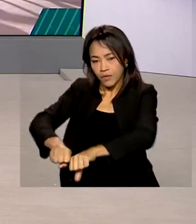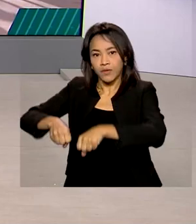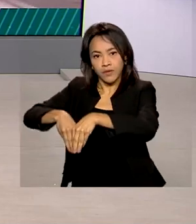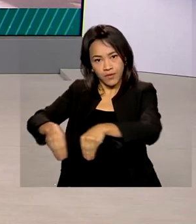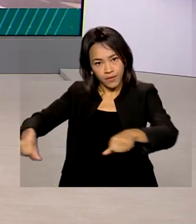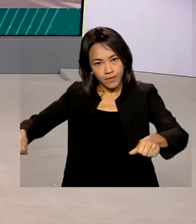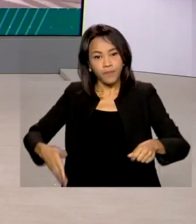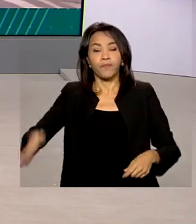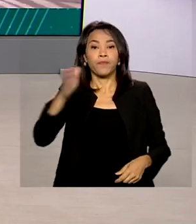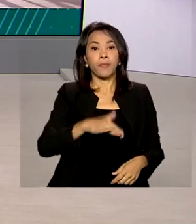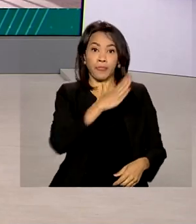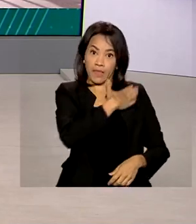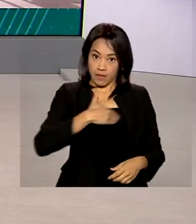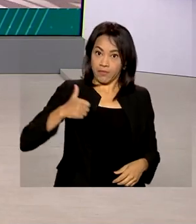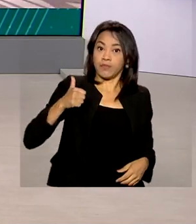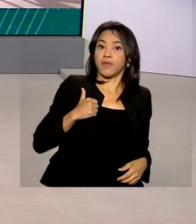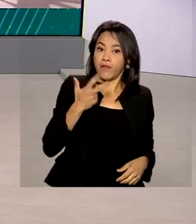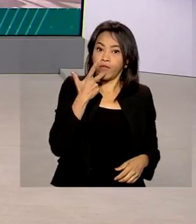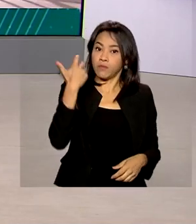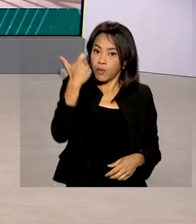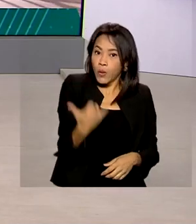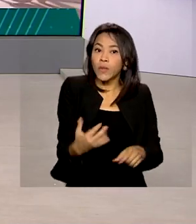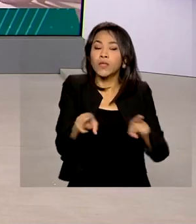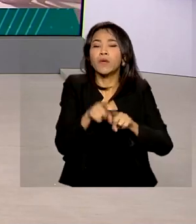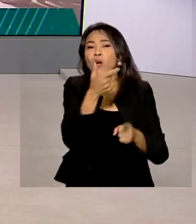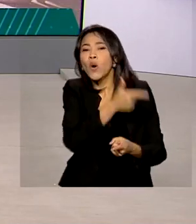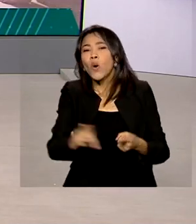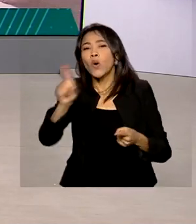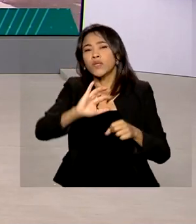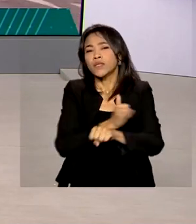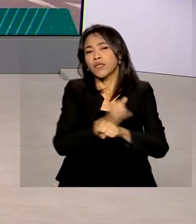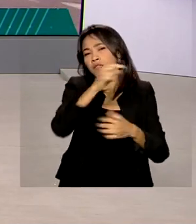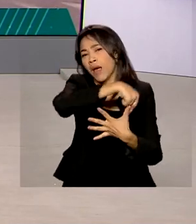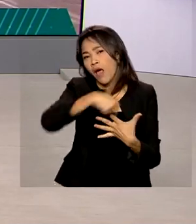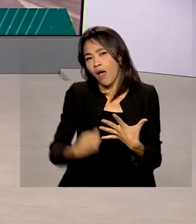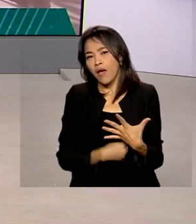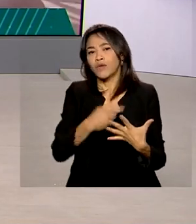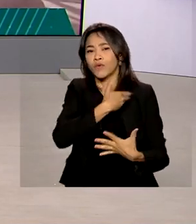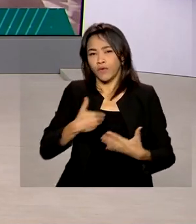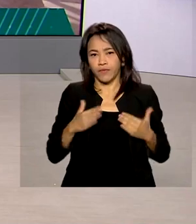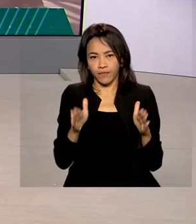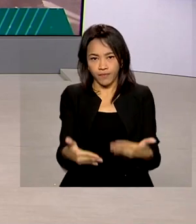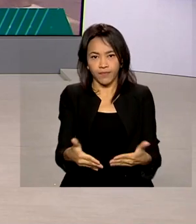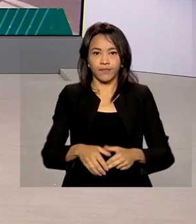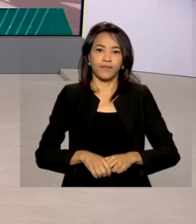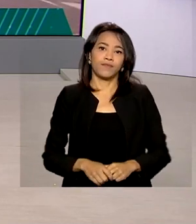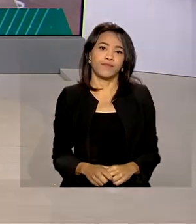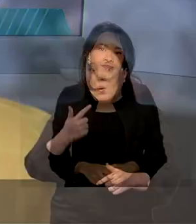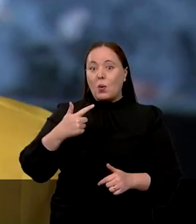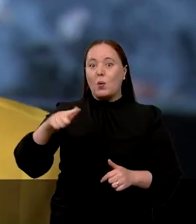A primeira-dama falou também sobre outras ações do governo voltadas às mães. Outra grande